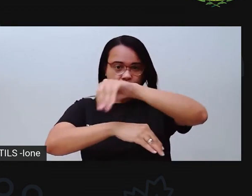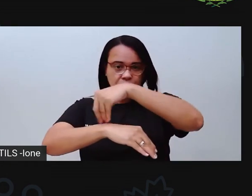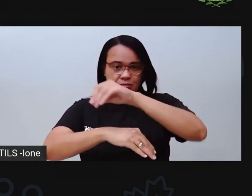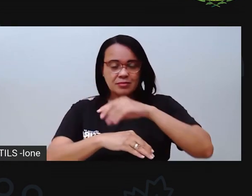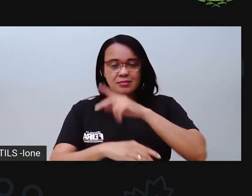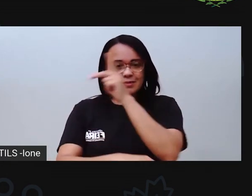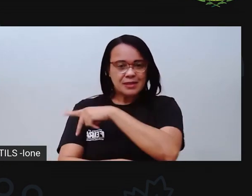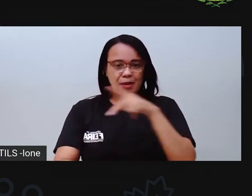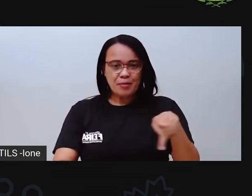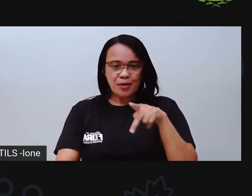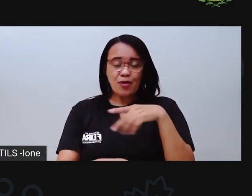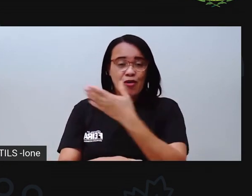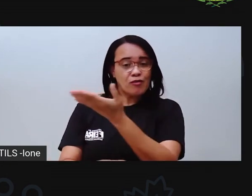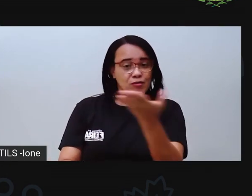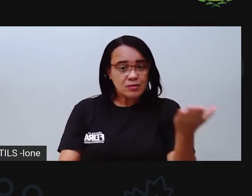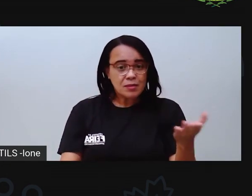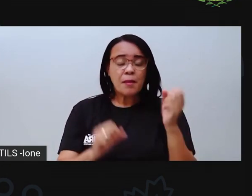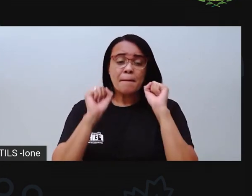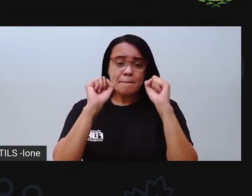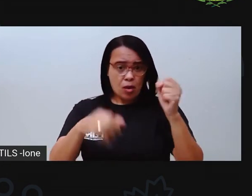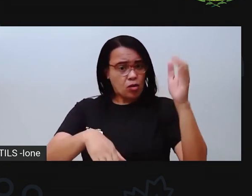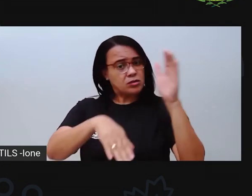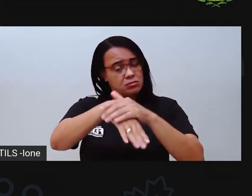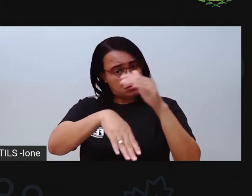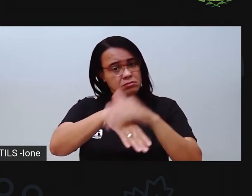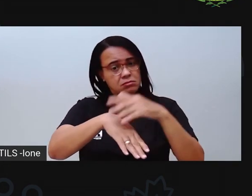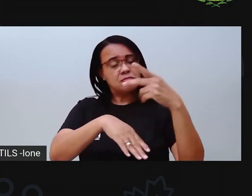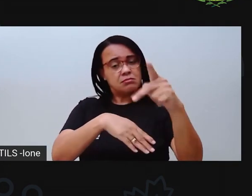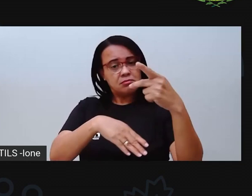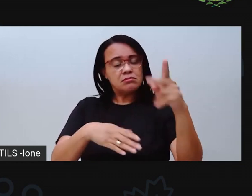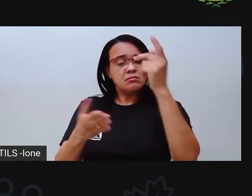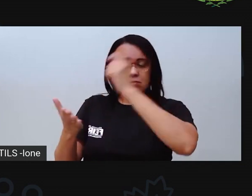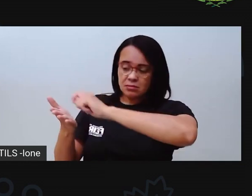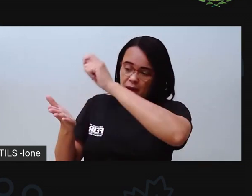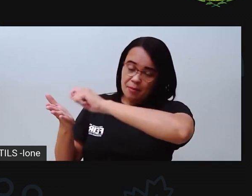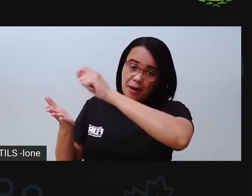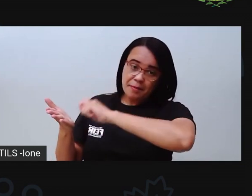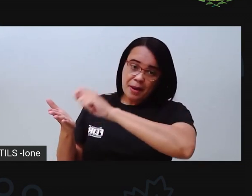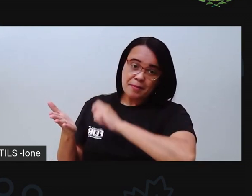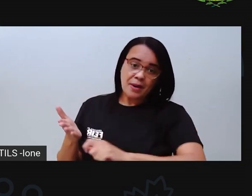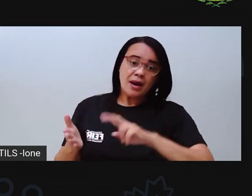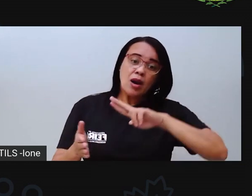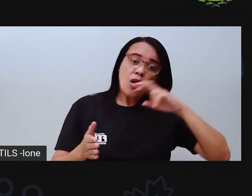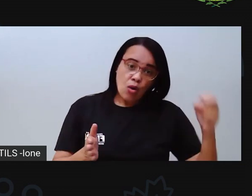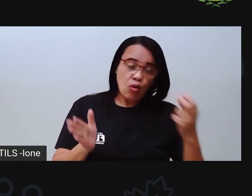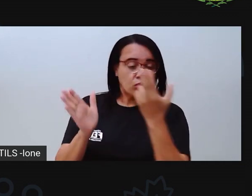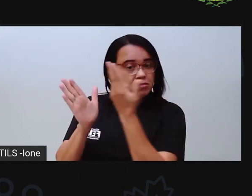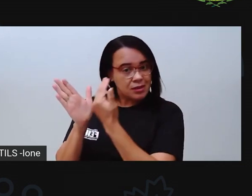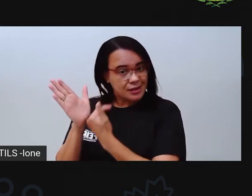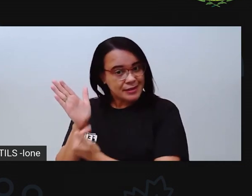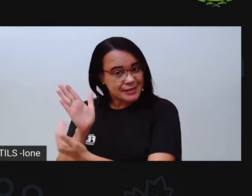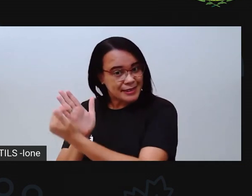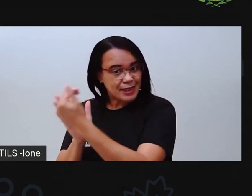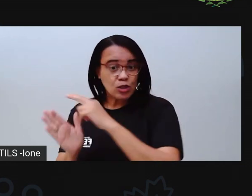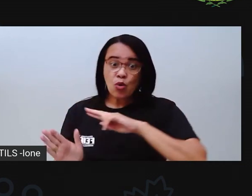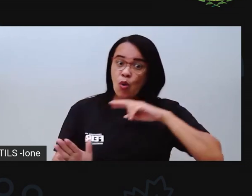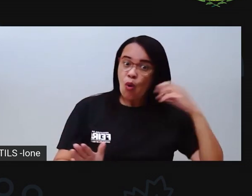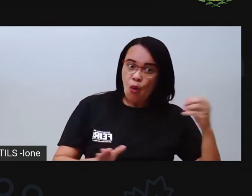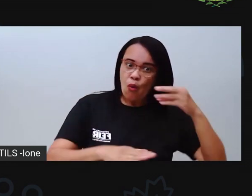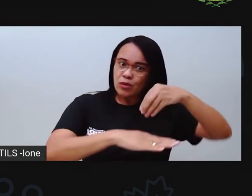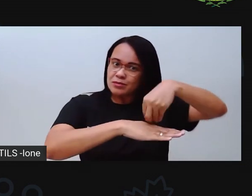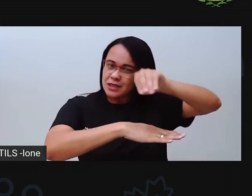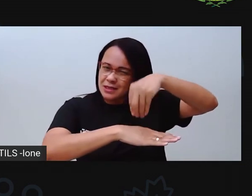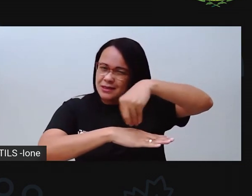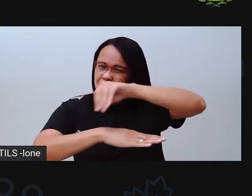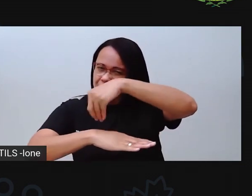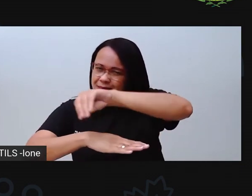tal vocês fazerem desenhos, né? Ou escreverem dicas aí na casa de vocês, dizendo, ó, não deixa